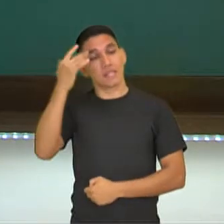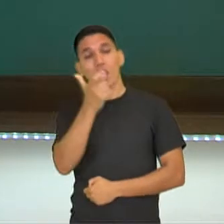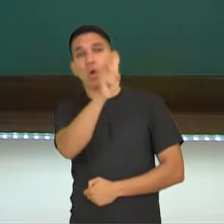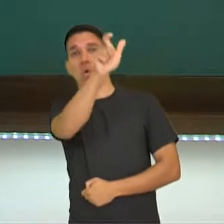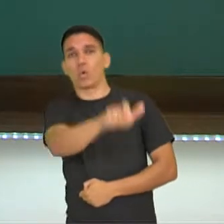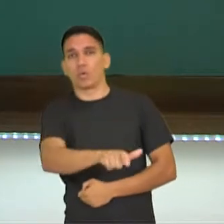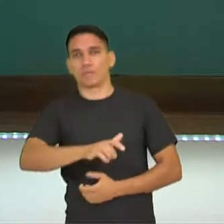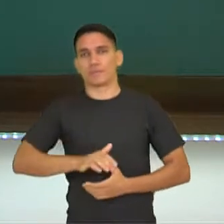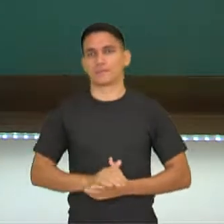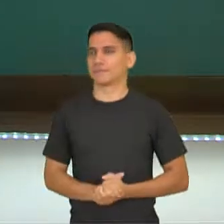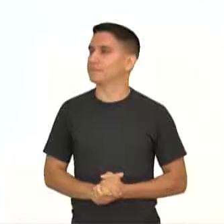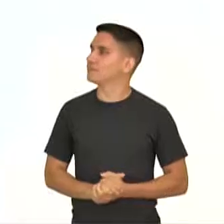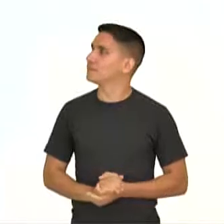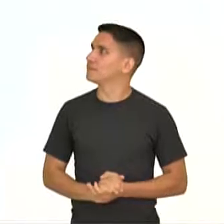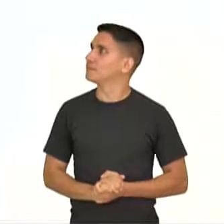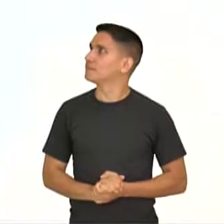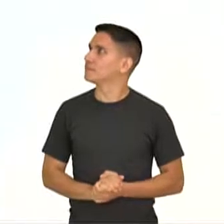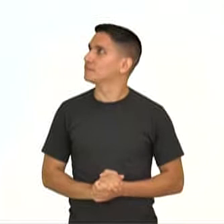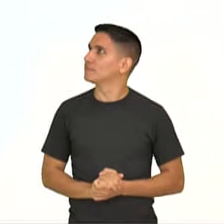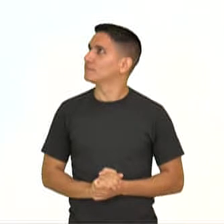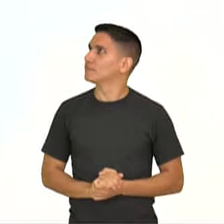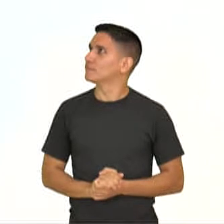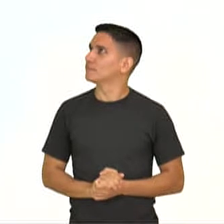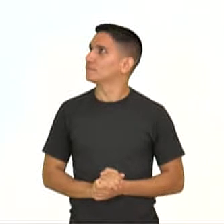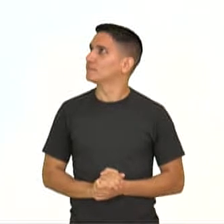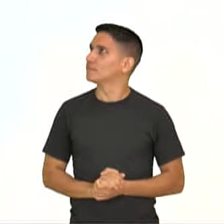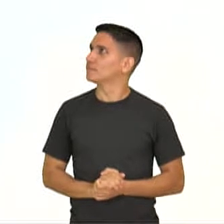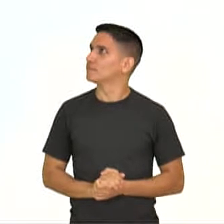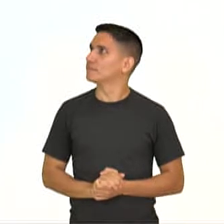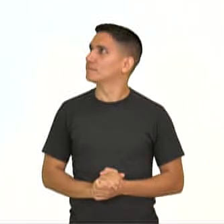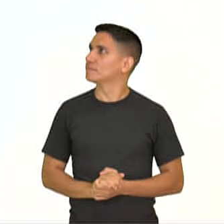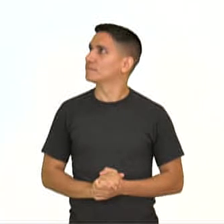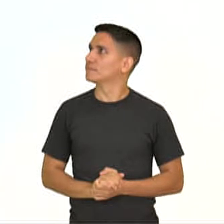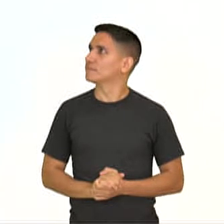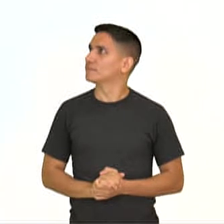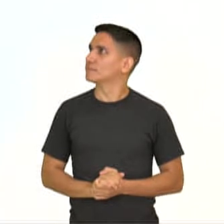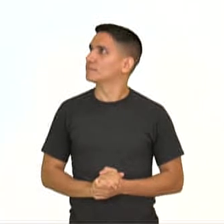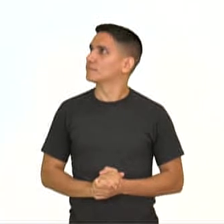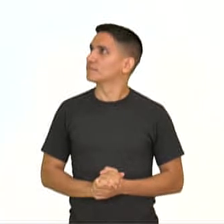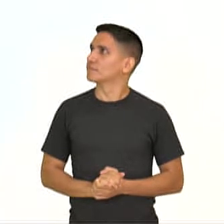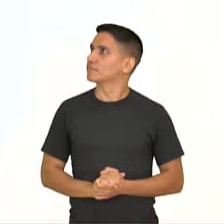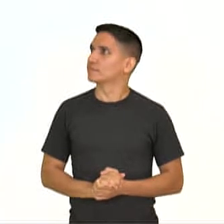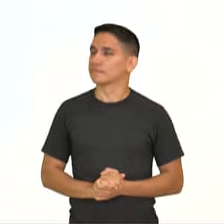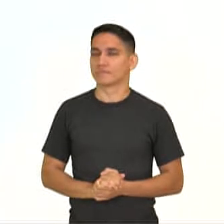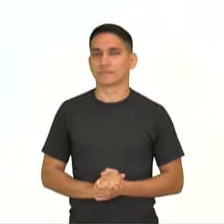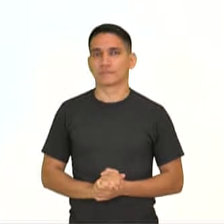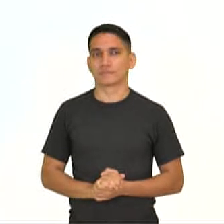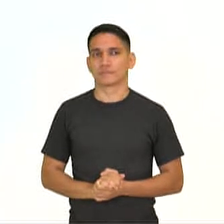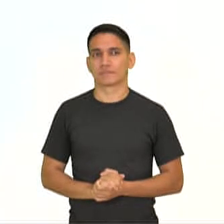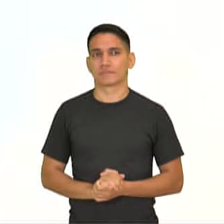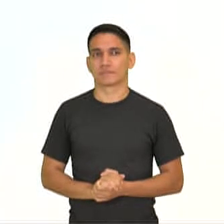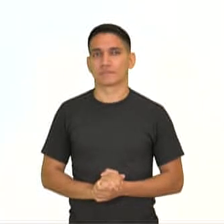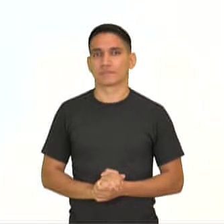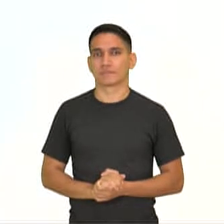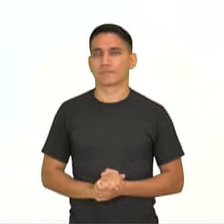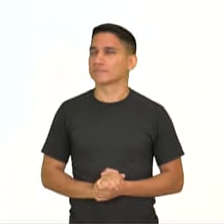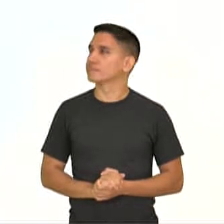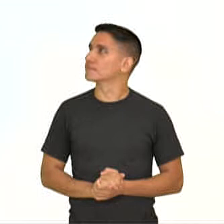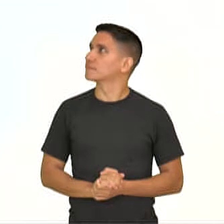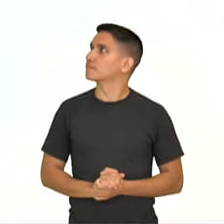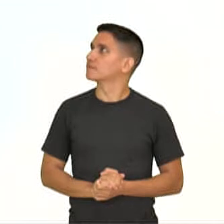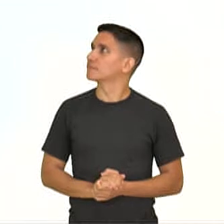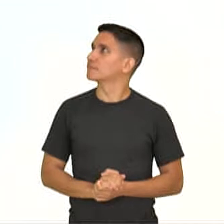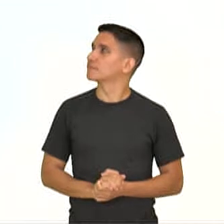aí? Vamos! Gênero textual, nós vamos a trabalhar tira. Vamos a ver aqui, Mafalda.